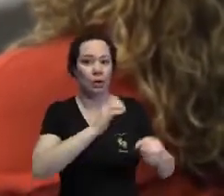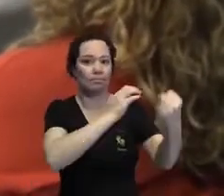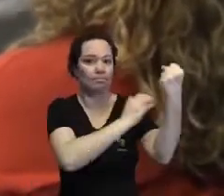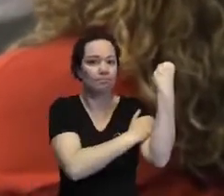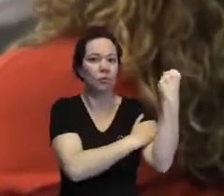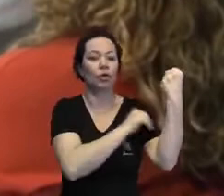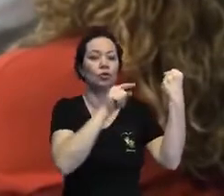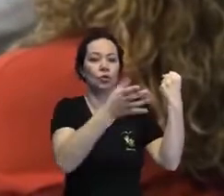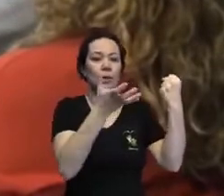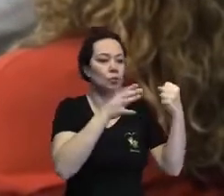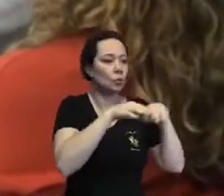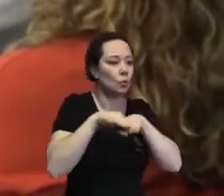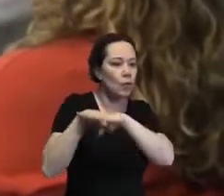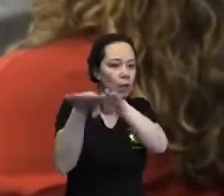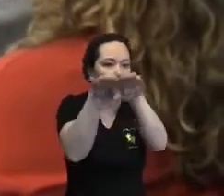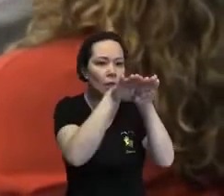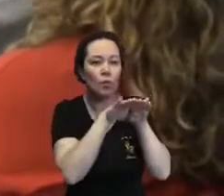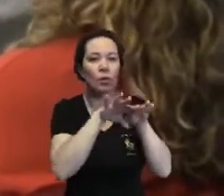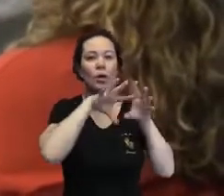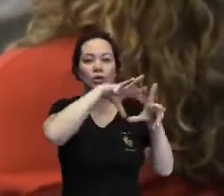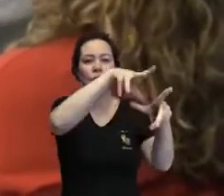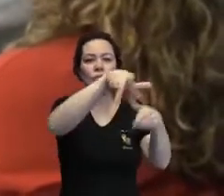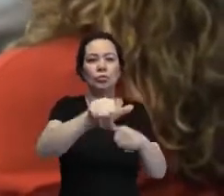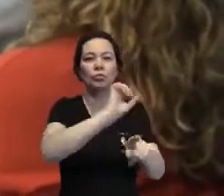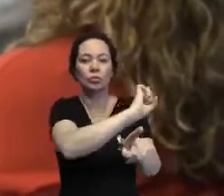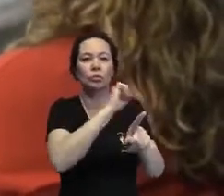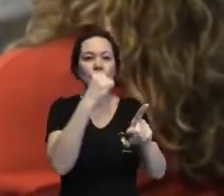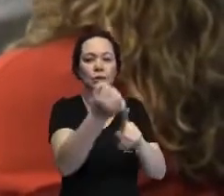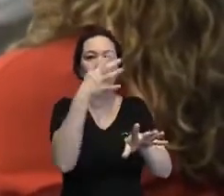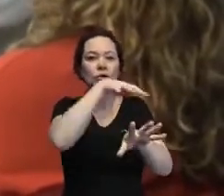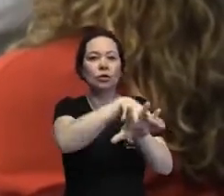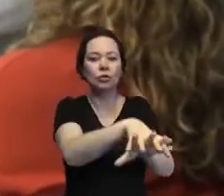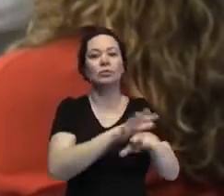equidade para um mundo mais inclusivo e diverso?